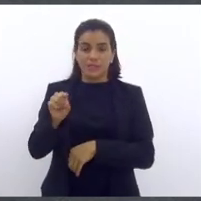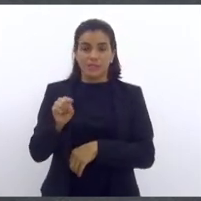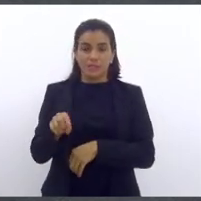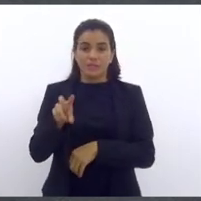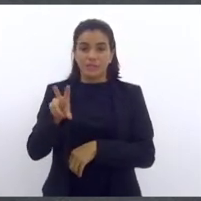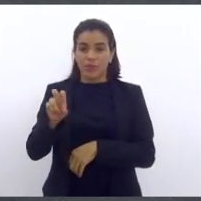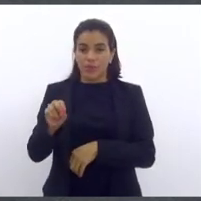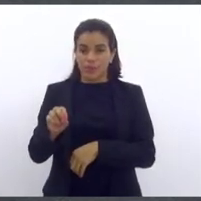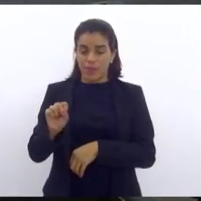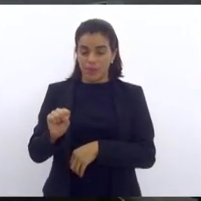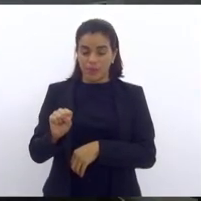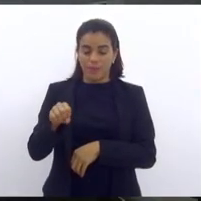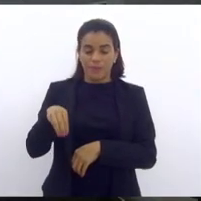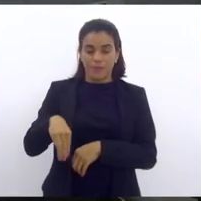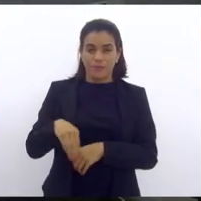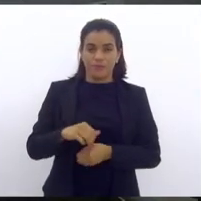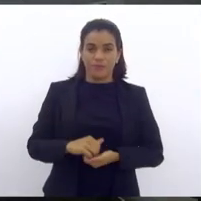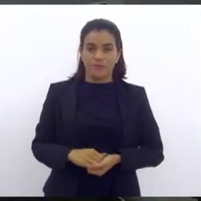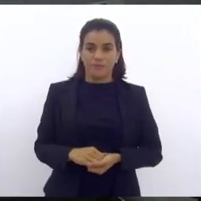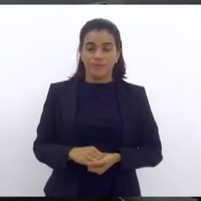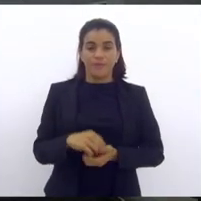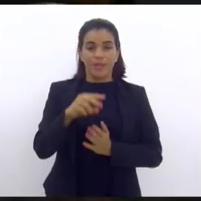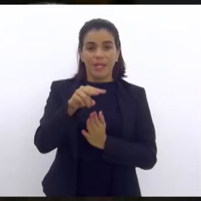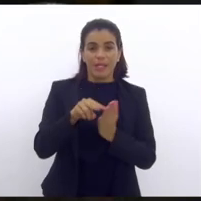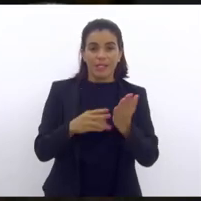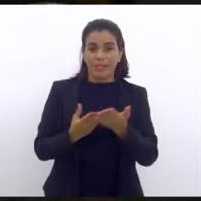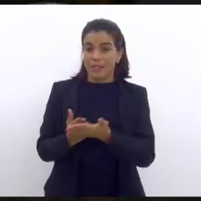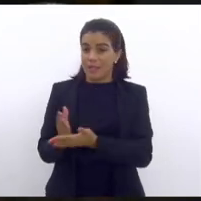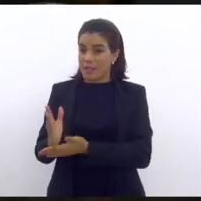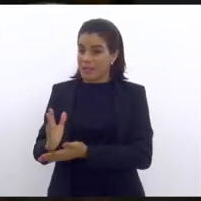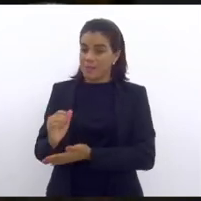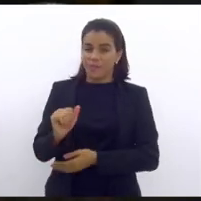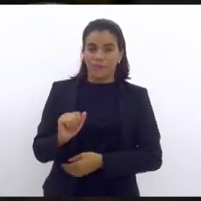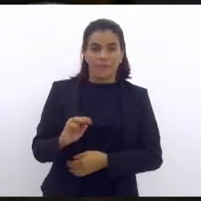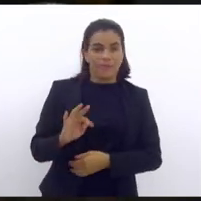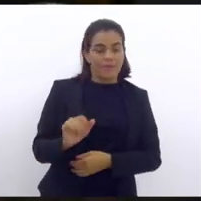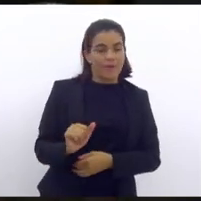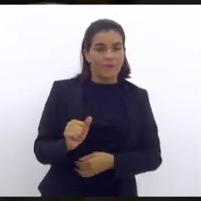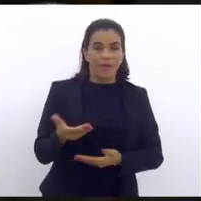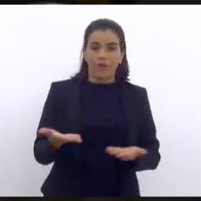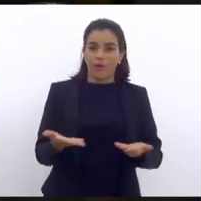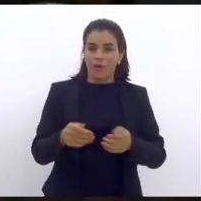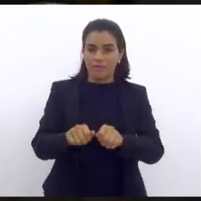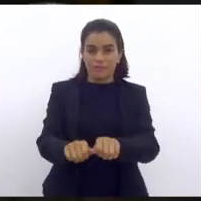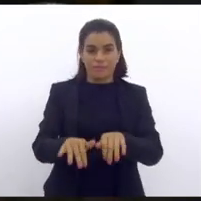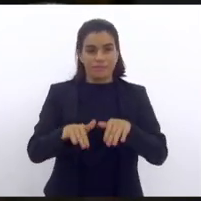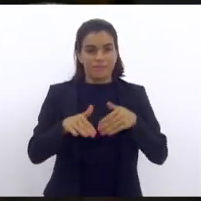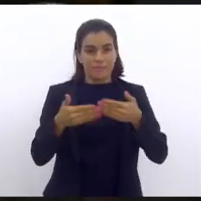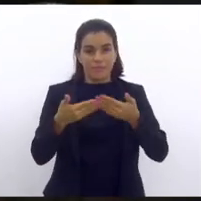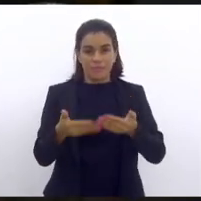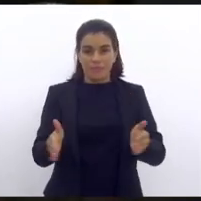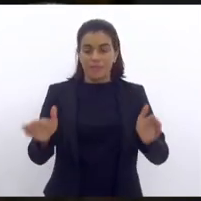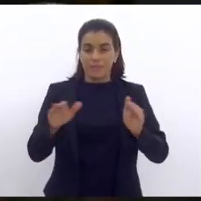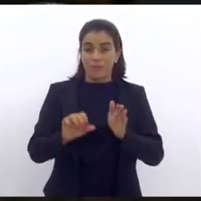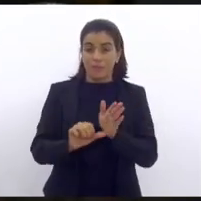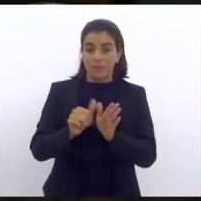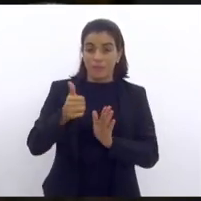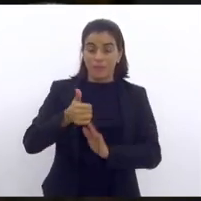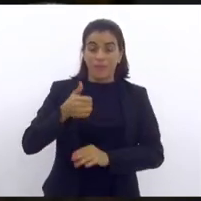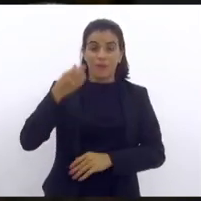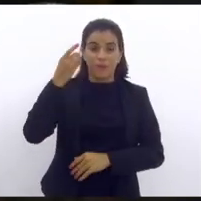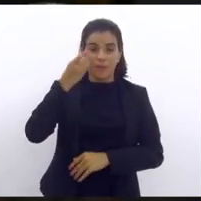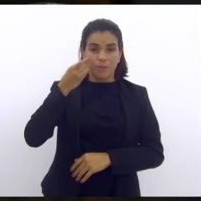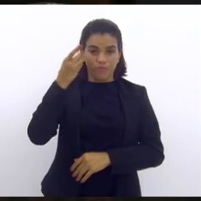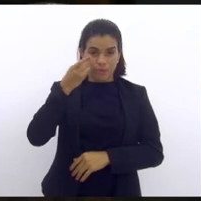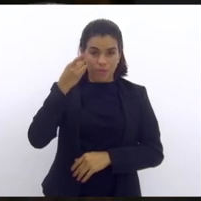minutos. Lida e aprovada a ata, passa-se ao expediente inicial. O primeiro